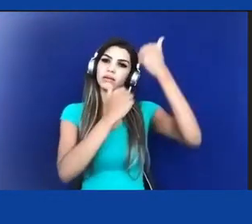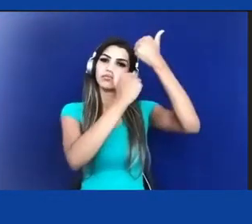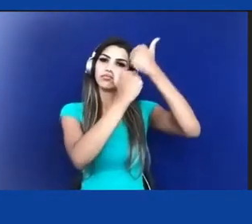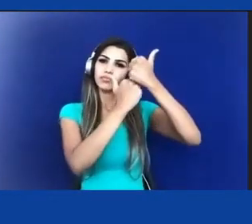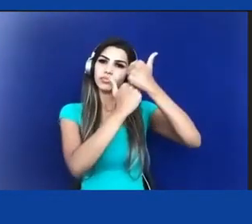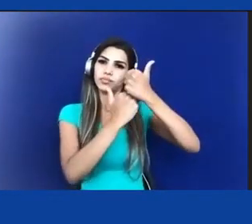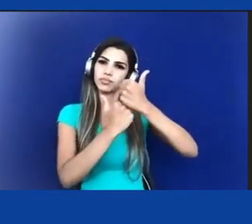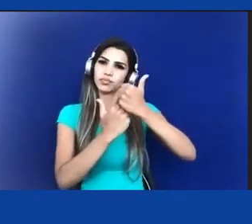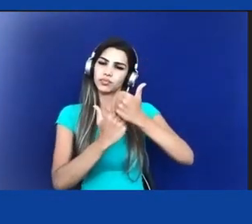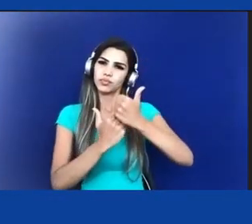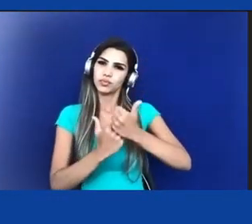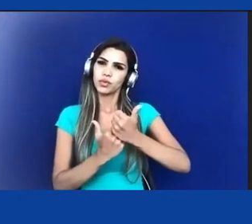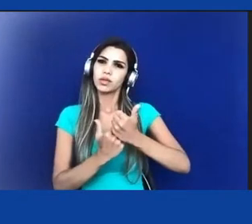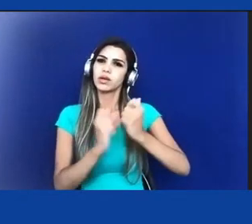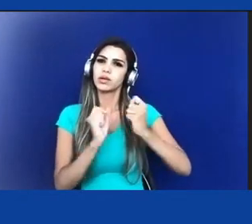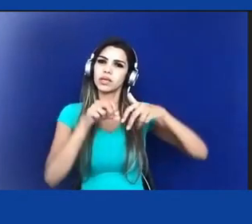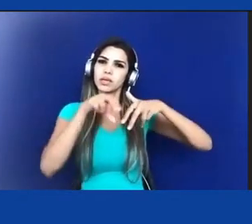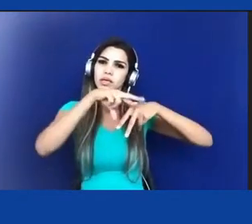gêneros.